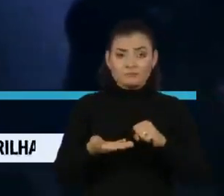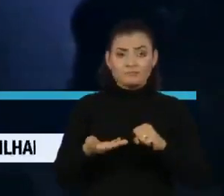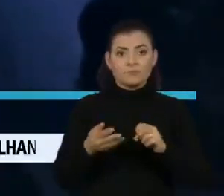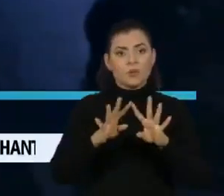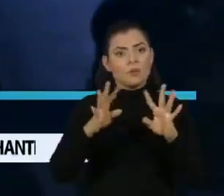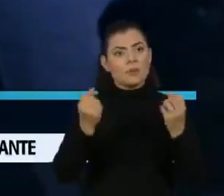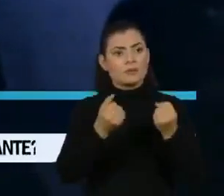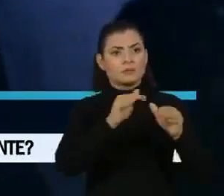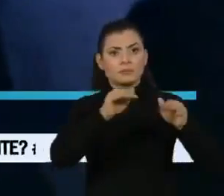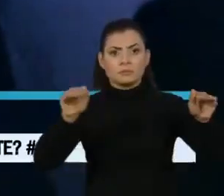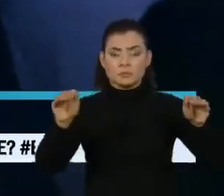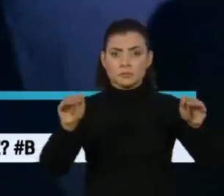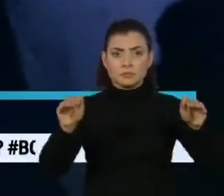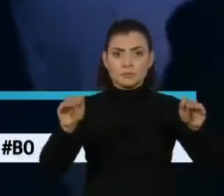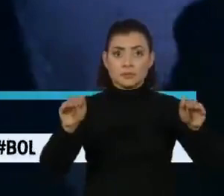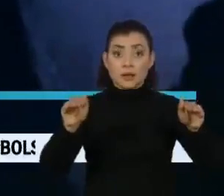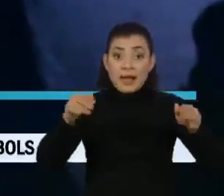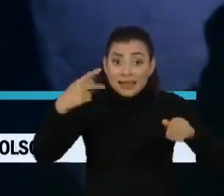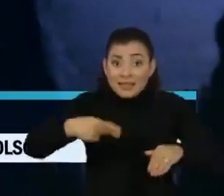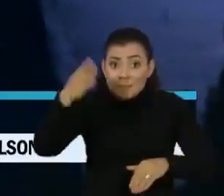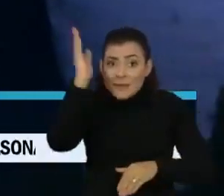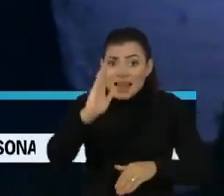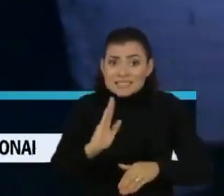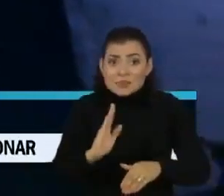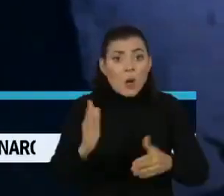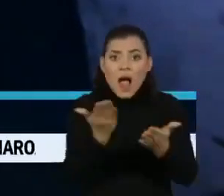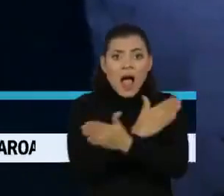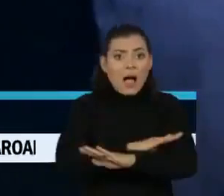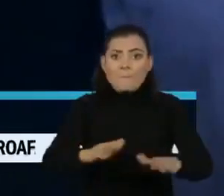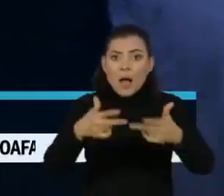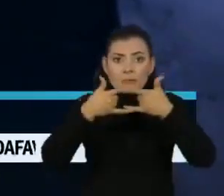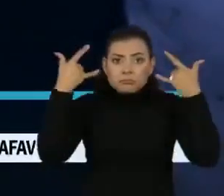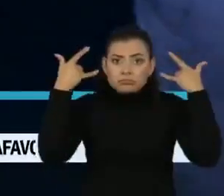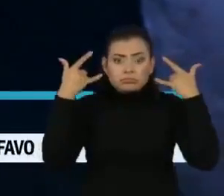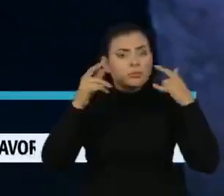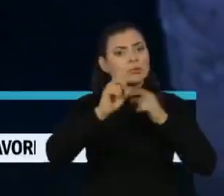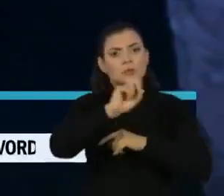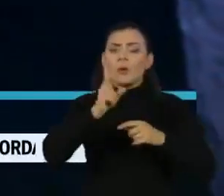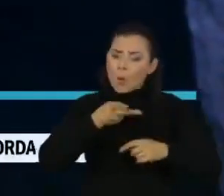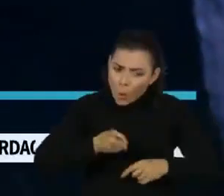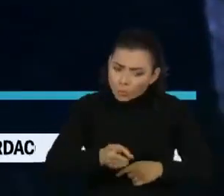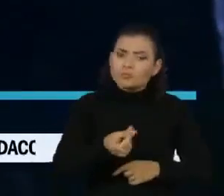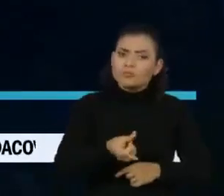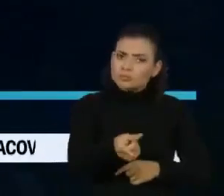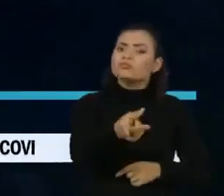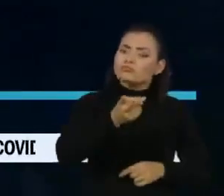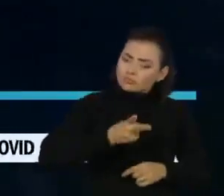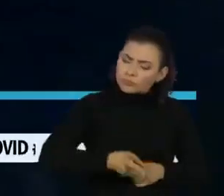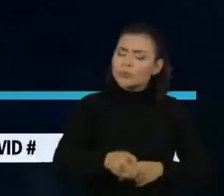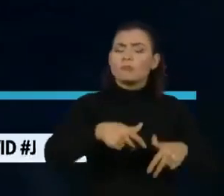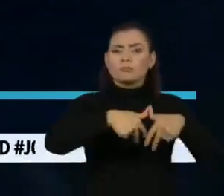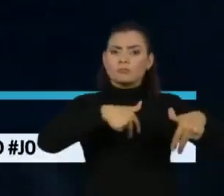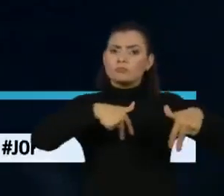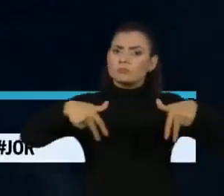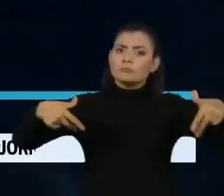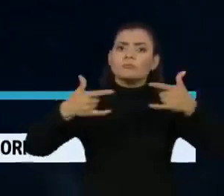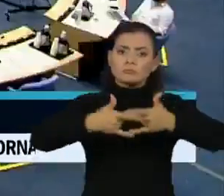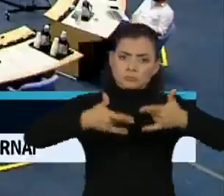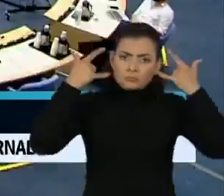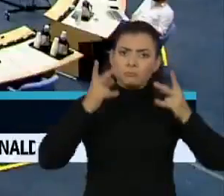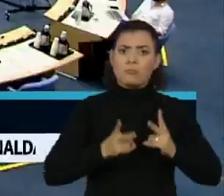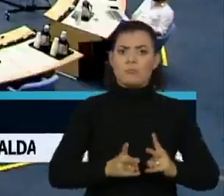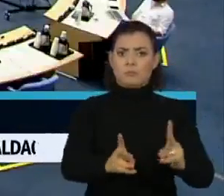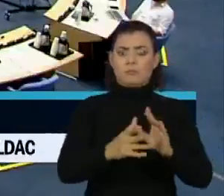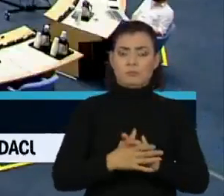a OMS afirma que não é possível ainda pensar em dispensar o uso da máscara, nem o isolamento social no país.